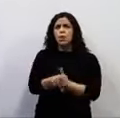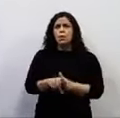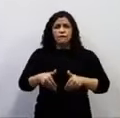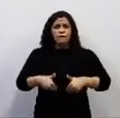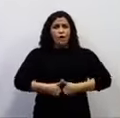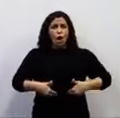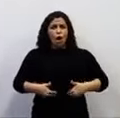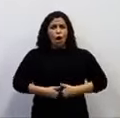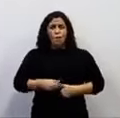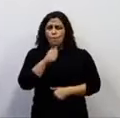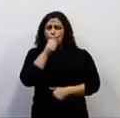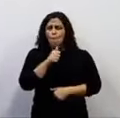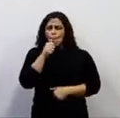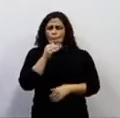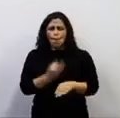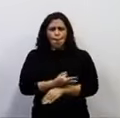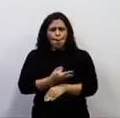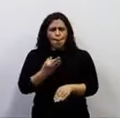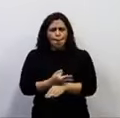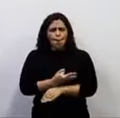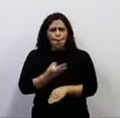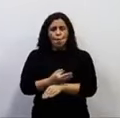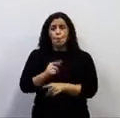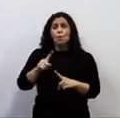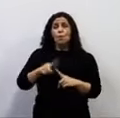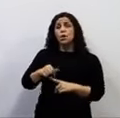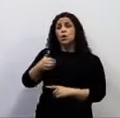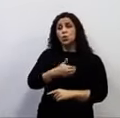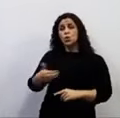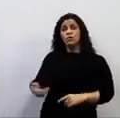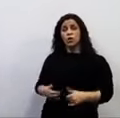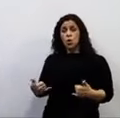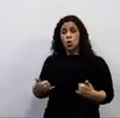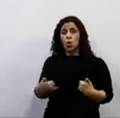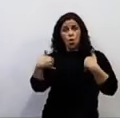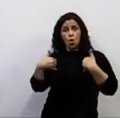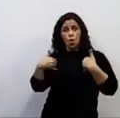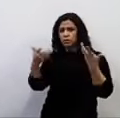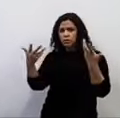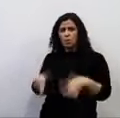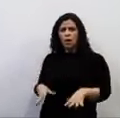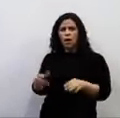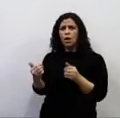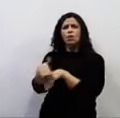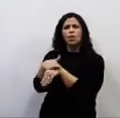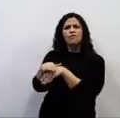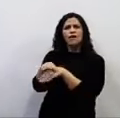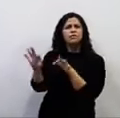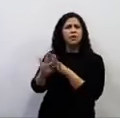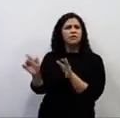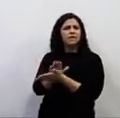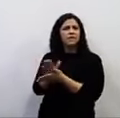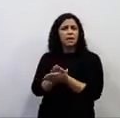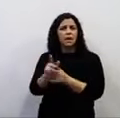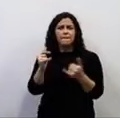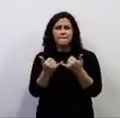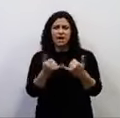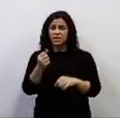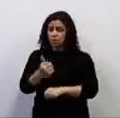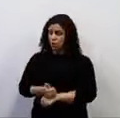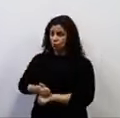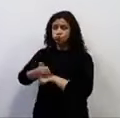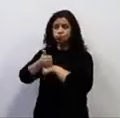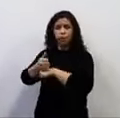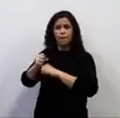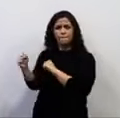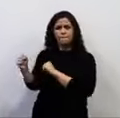Simplesmente por vaidade. Simplesmente por não querer ceder. Para se mostrar o todo poderoso. É um lapso que está